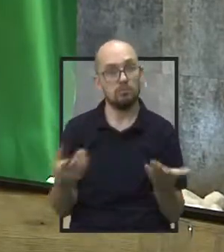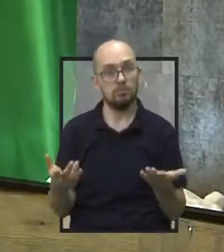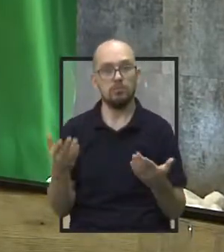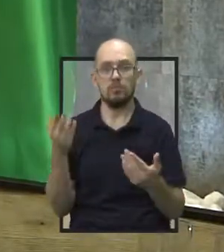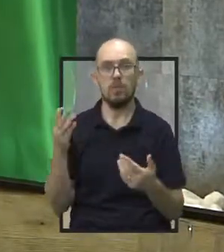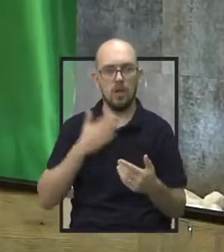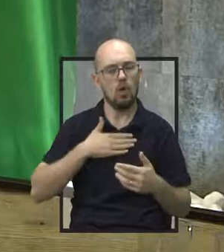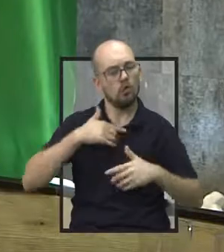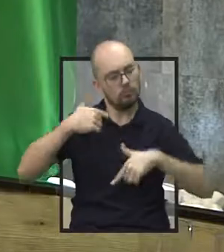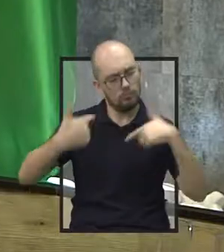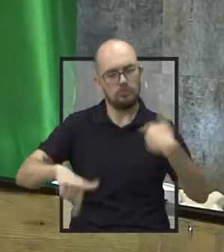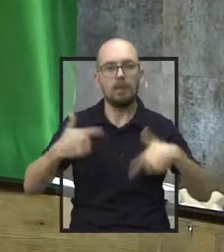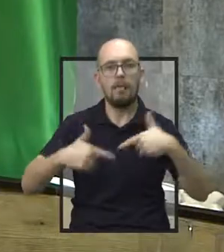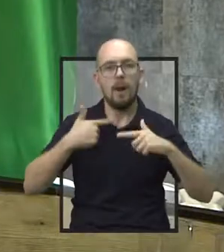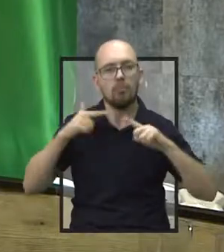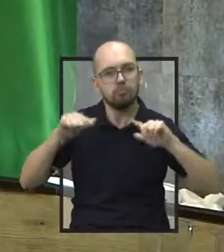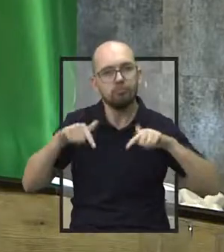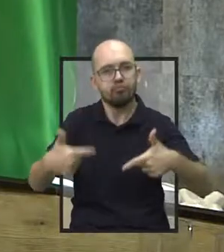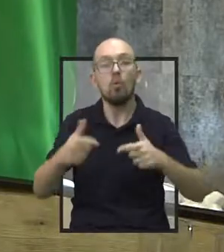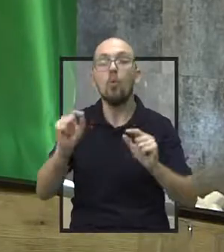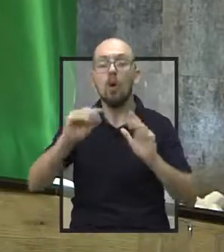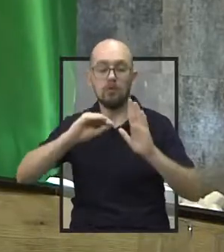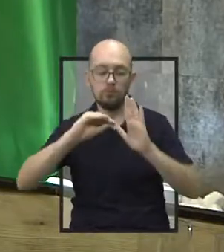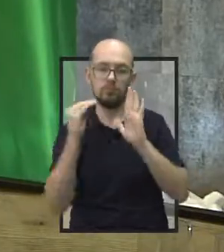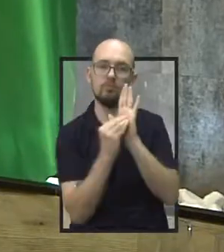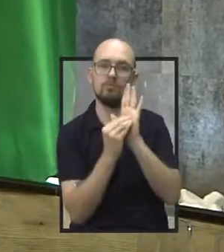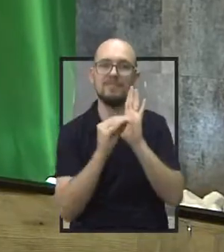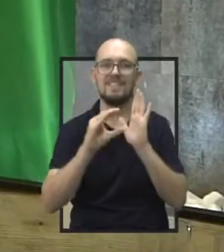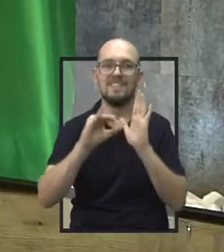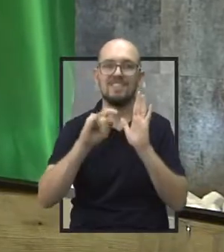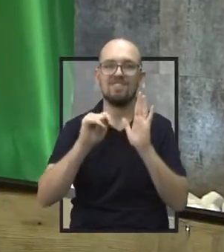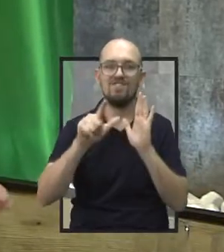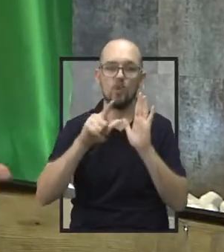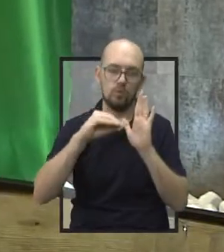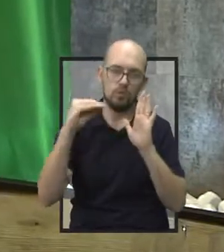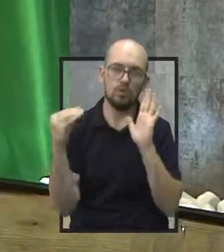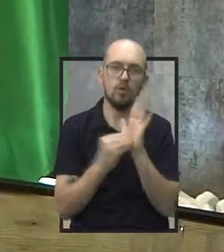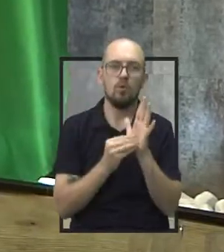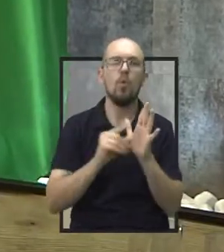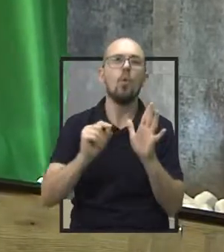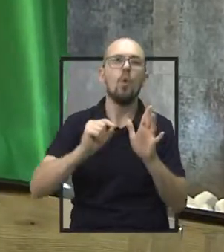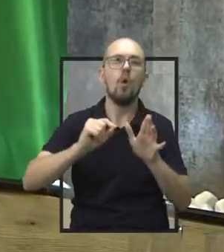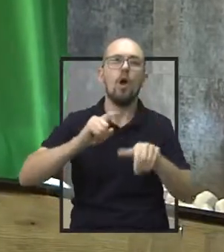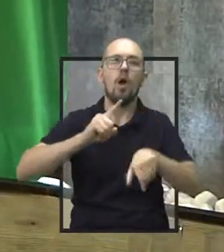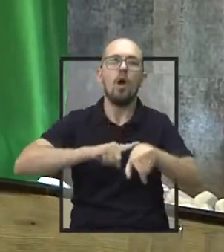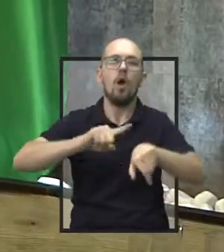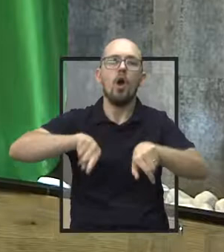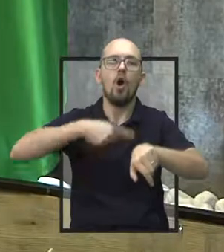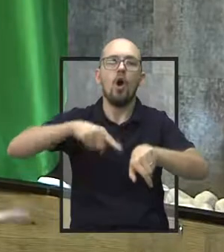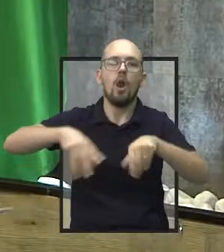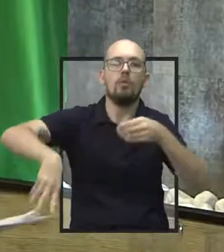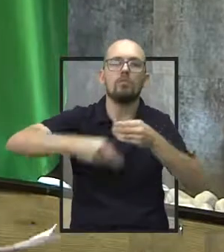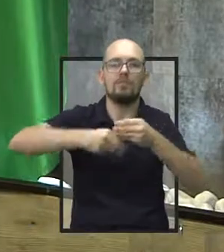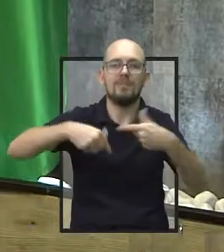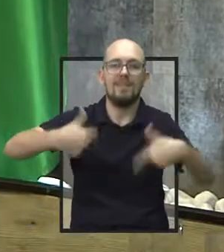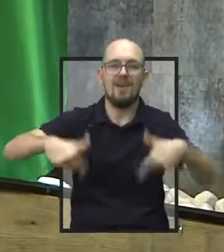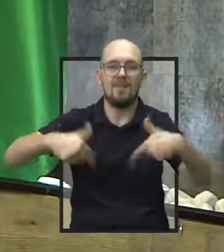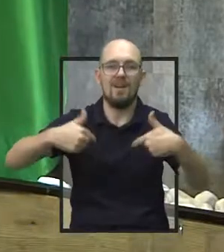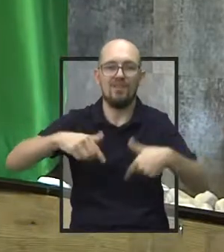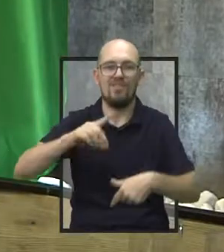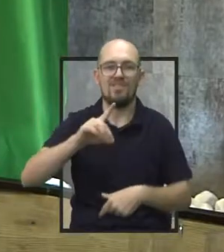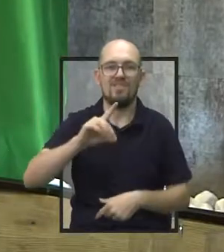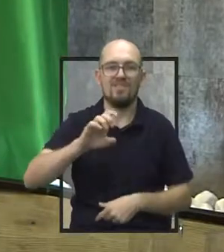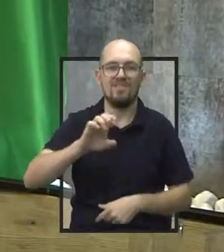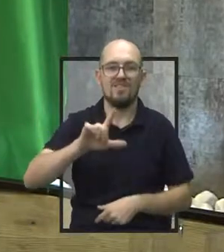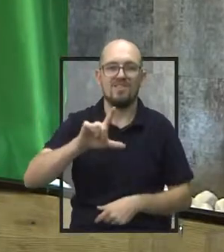um trabalho, eu fiz um trabalho, para incluir a Polícia Civil nas atividades delegadas também. Então, esse relacionamento